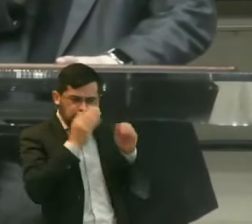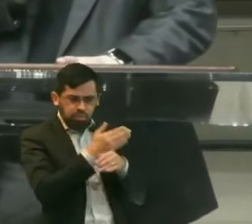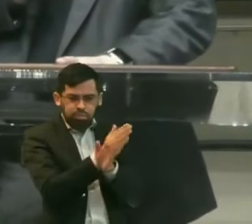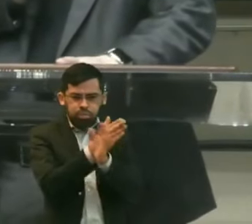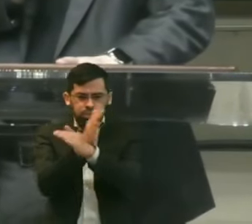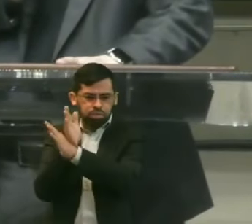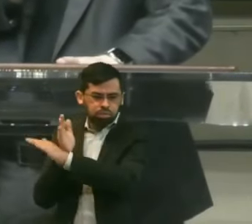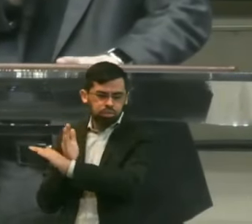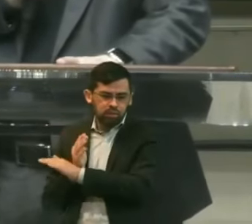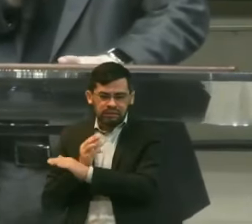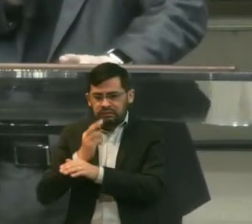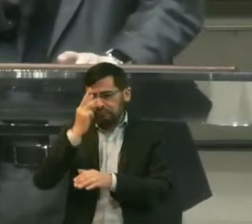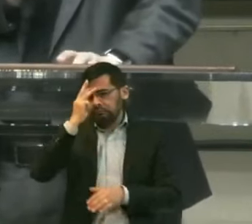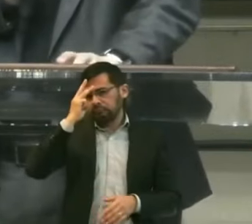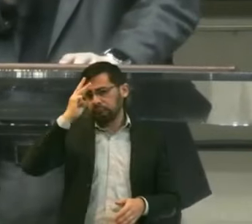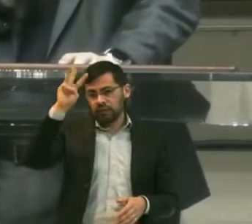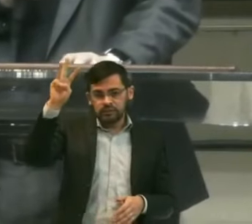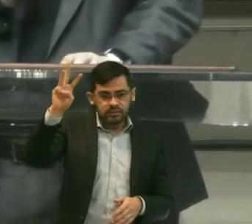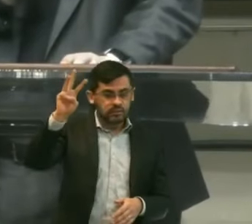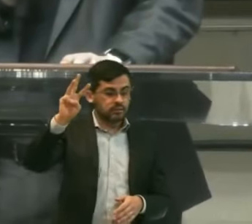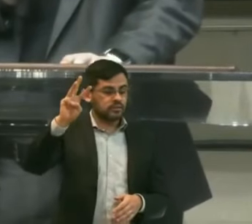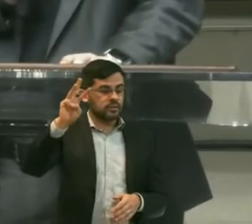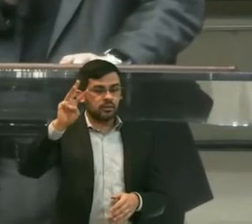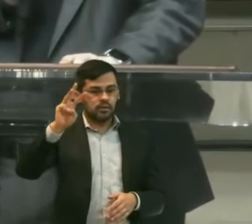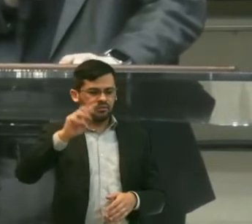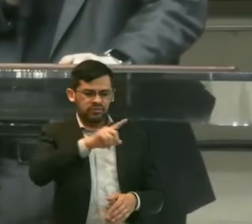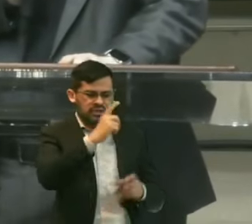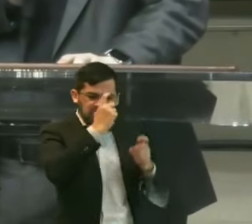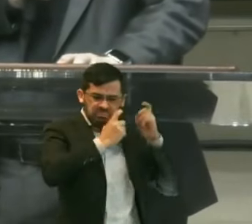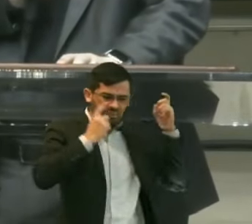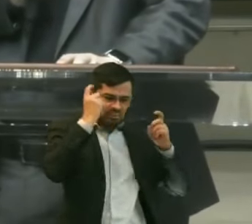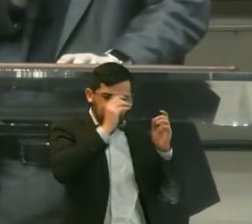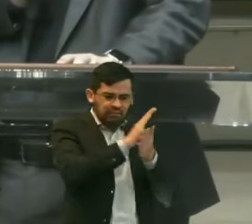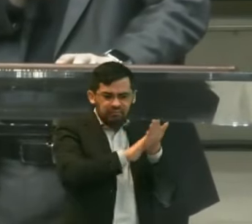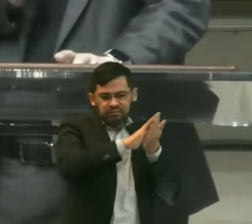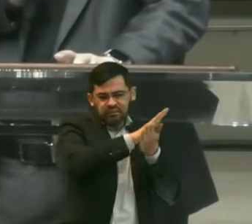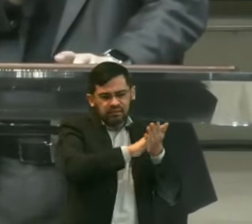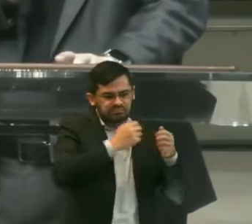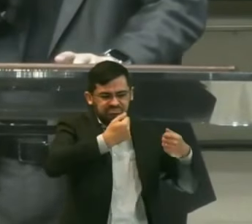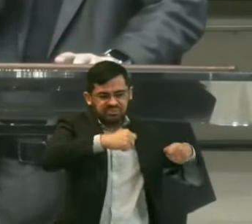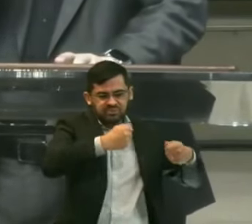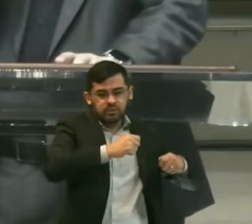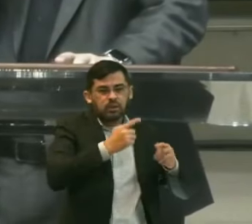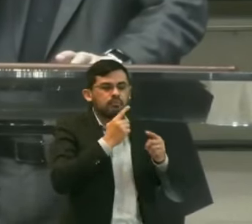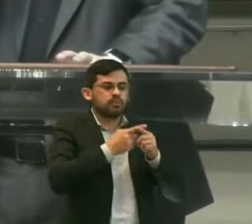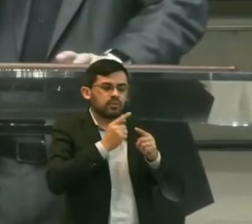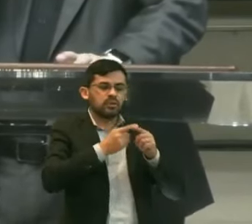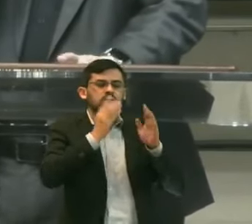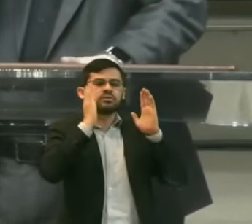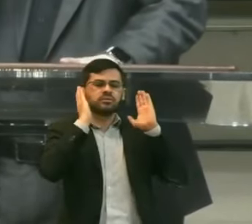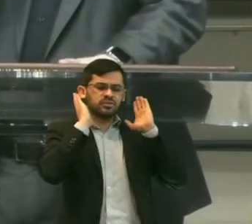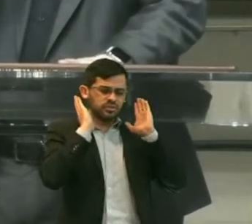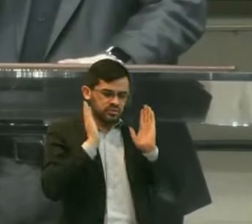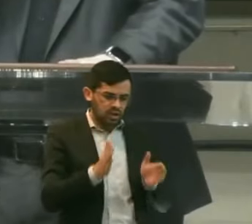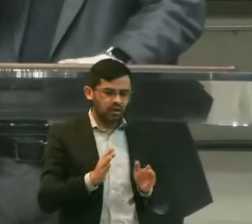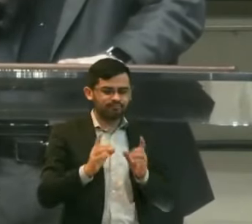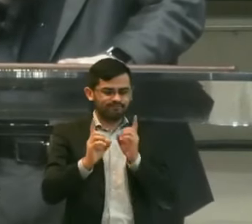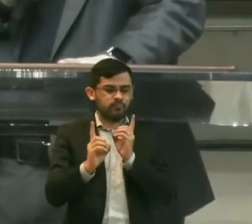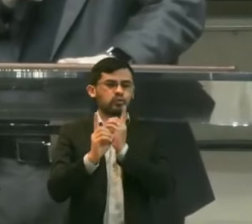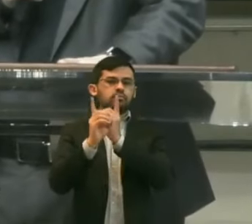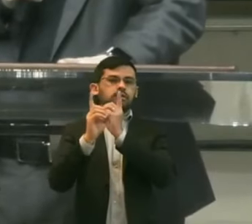perderam Há três dias Não se preocupe Com elas Porque já Foram